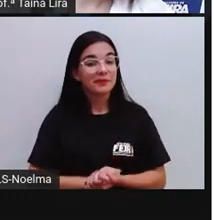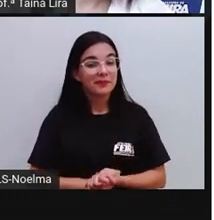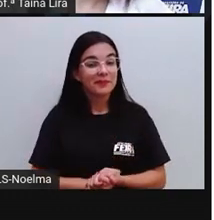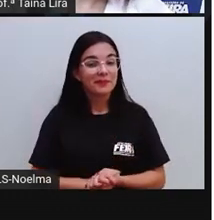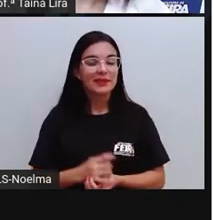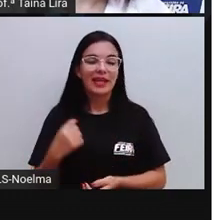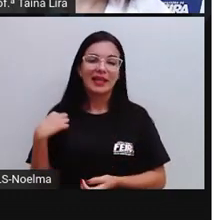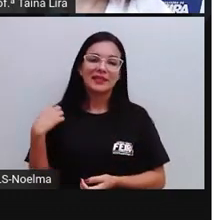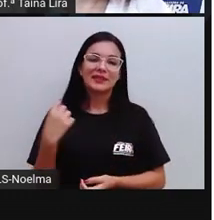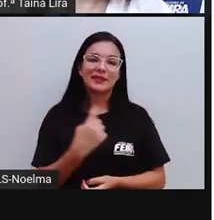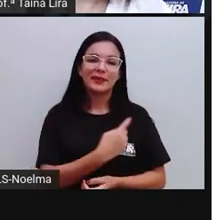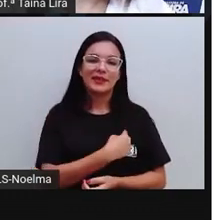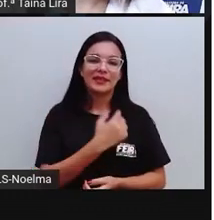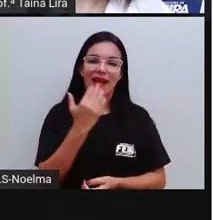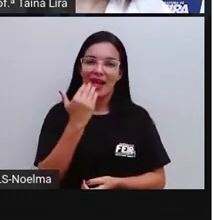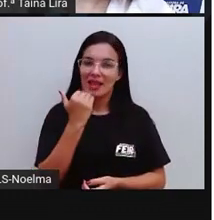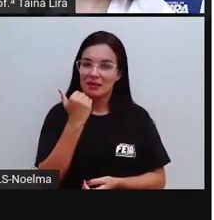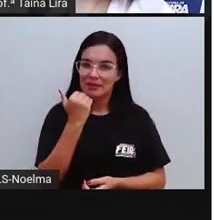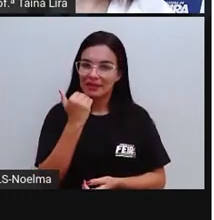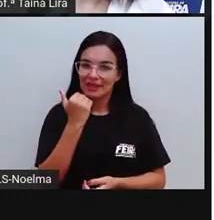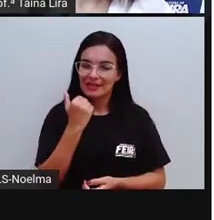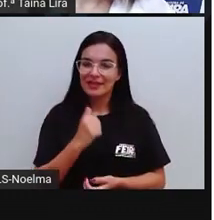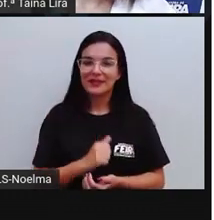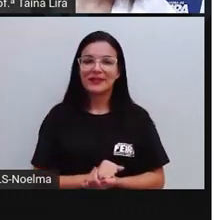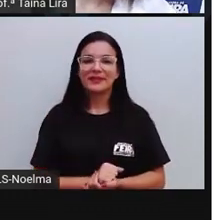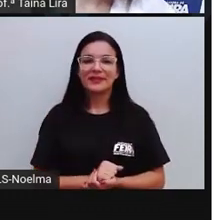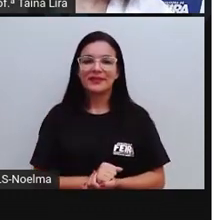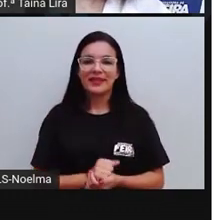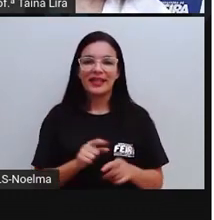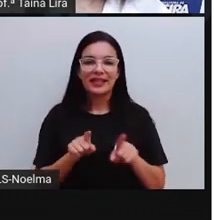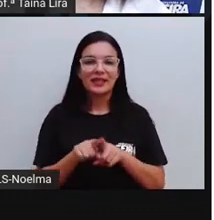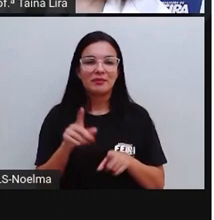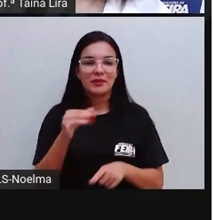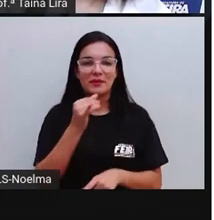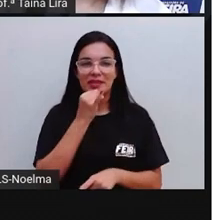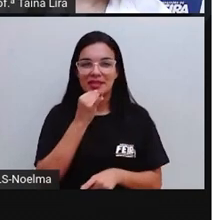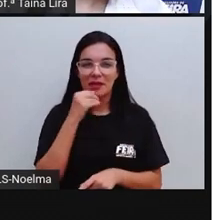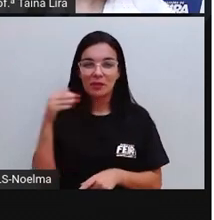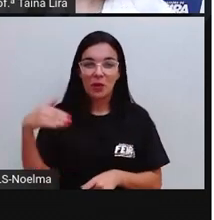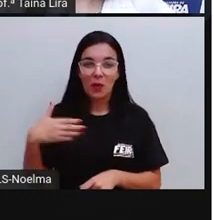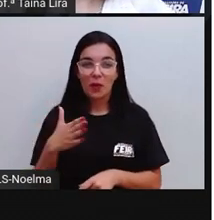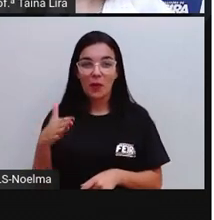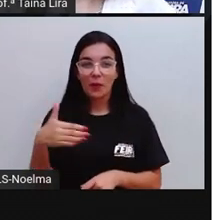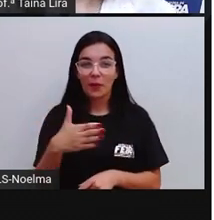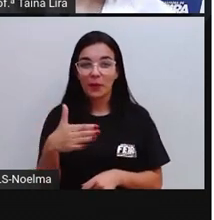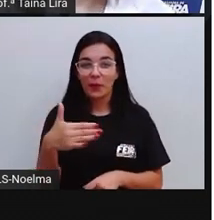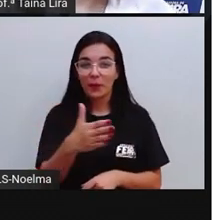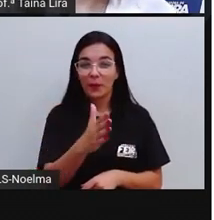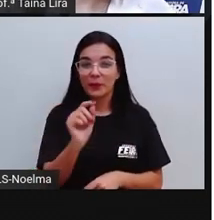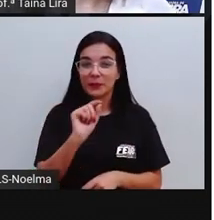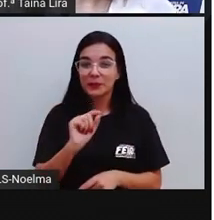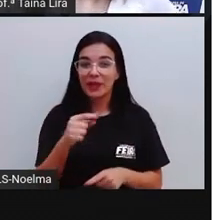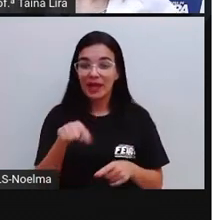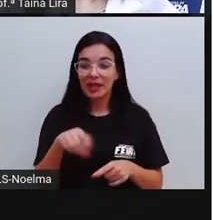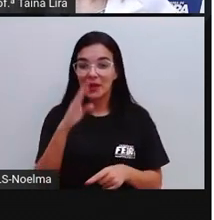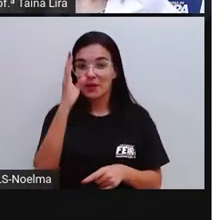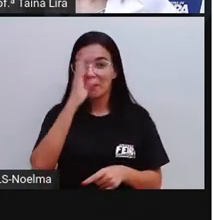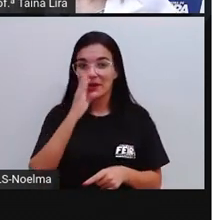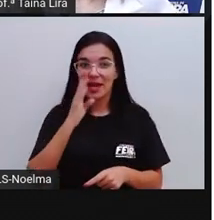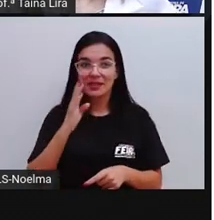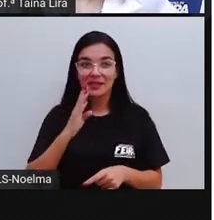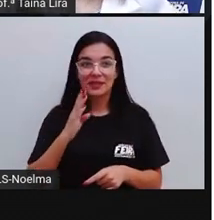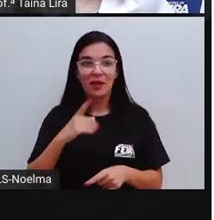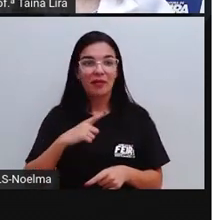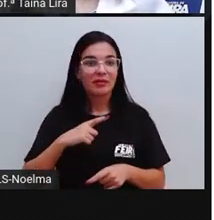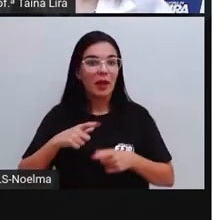nossa alimentação, tá bom? Então, aqui, ó, a Pró trouxe o exemplo aí do peixe, porque nós vimos que aqui no Brasil a maior